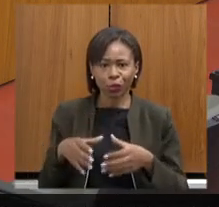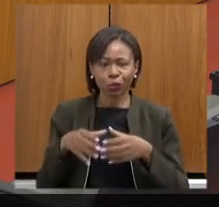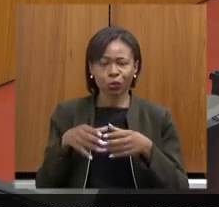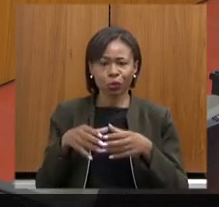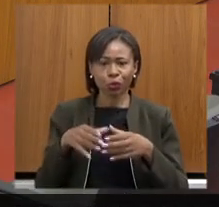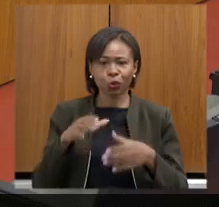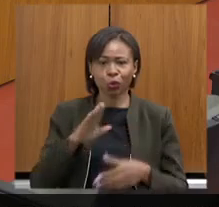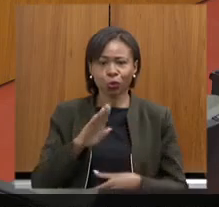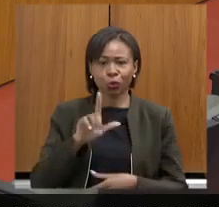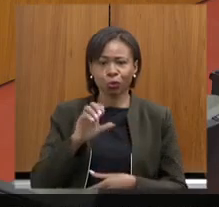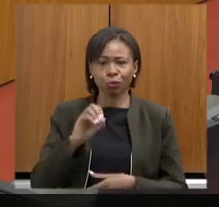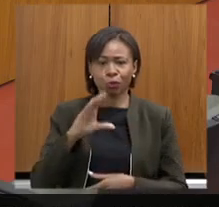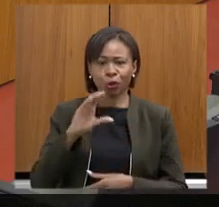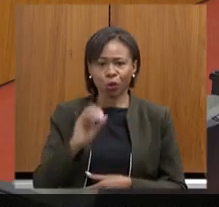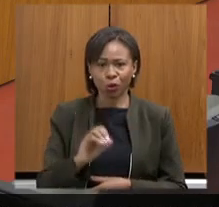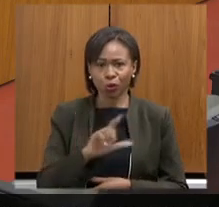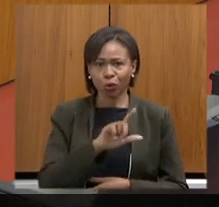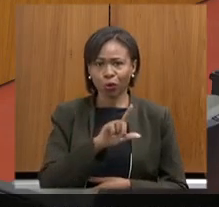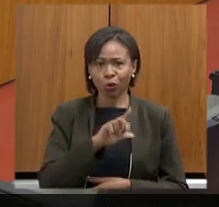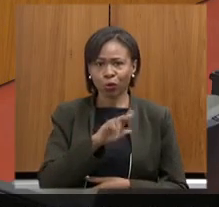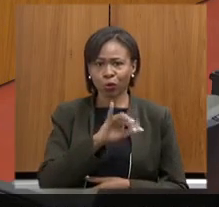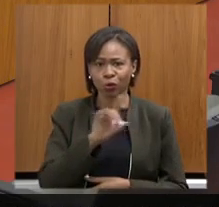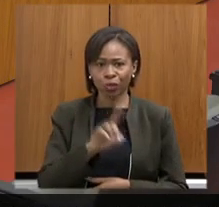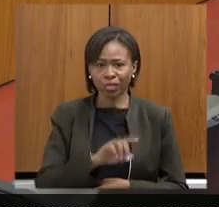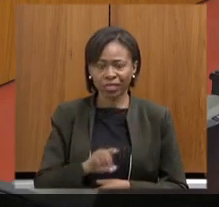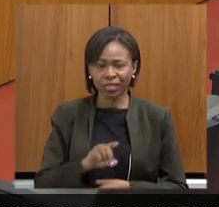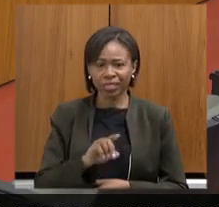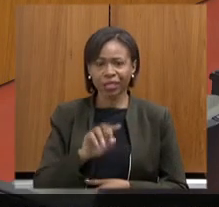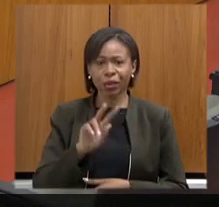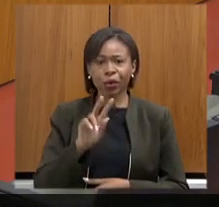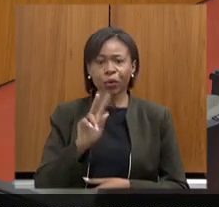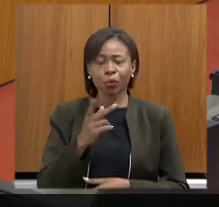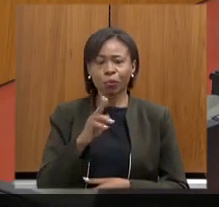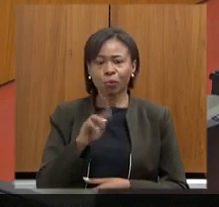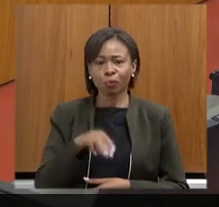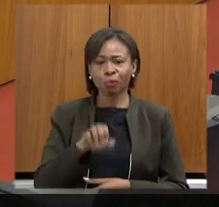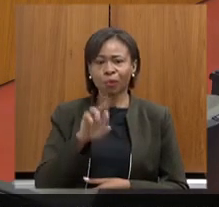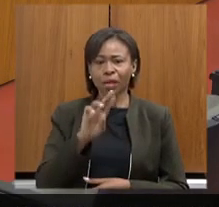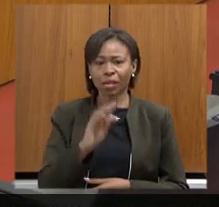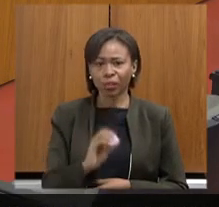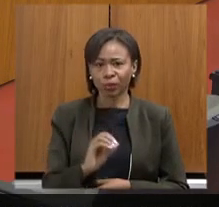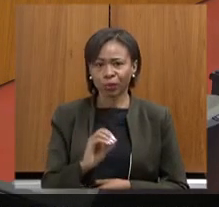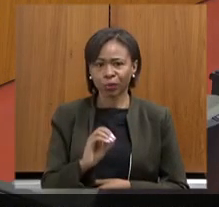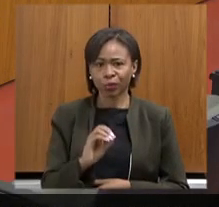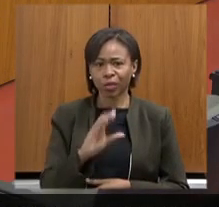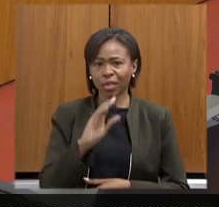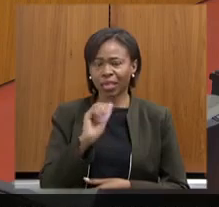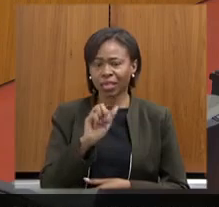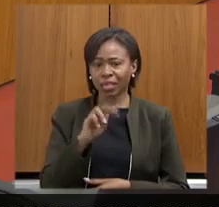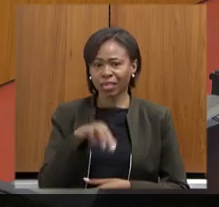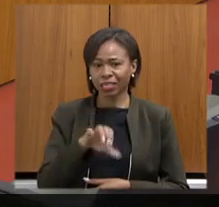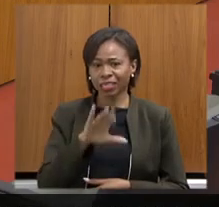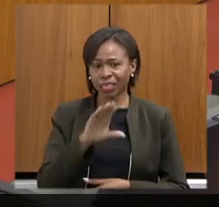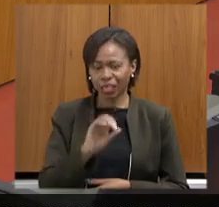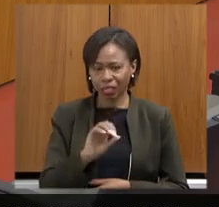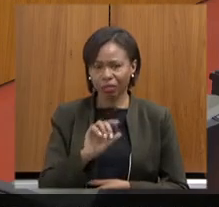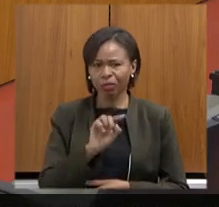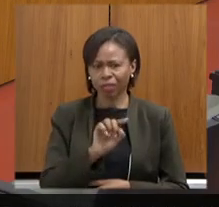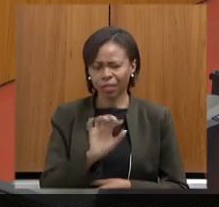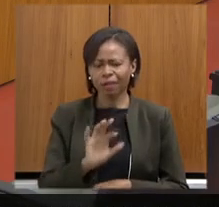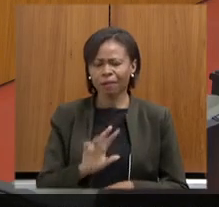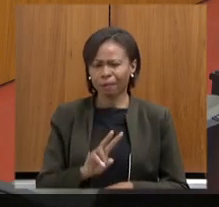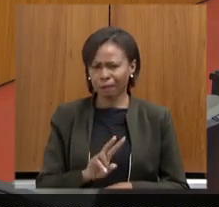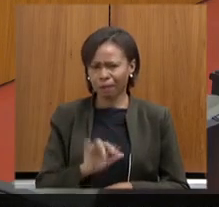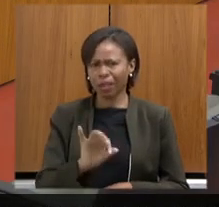Luiz Humberto Carnelo tenho certeza que vossa excelência conduzirá de excelente forma os